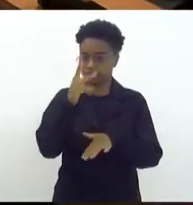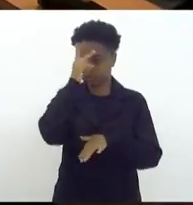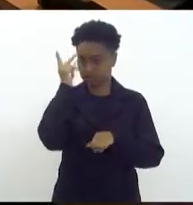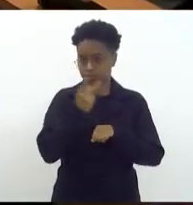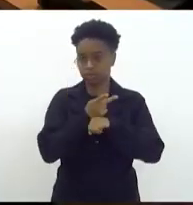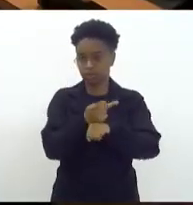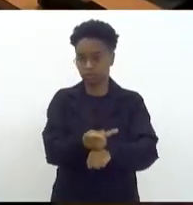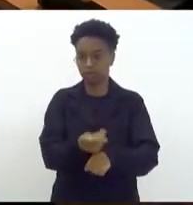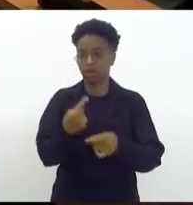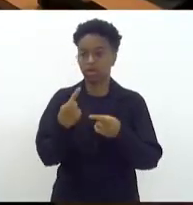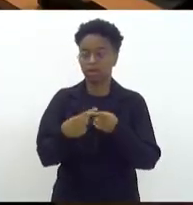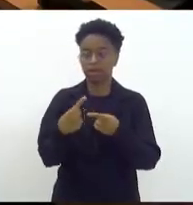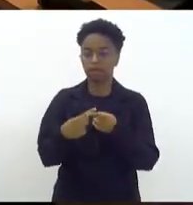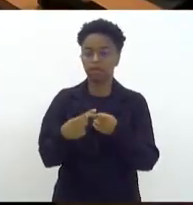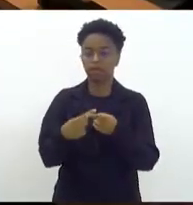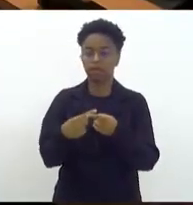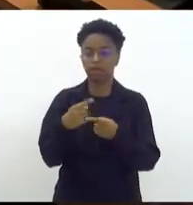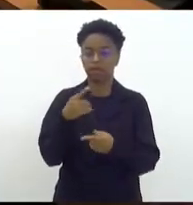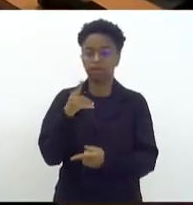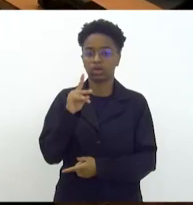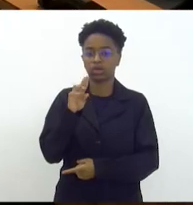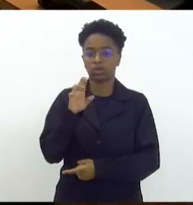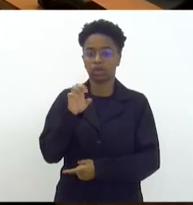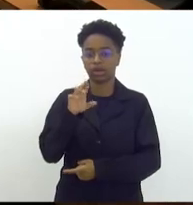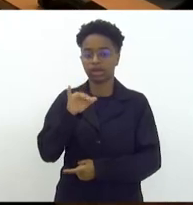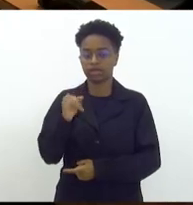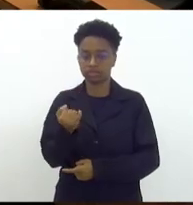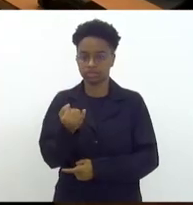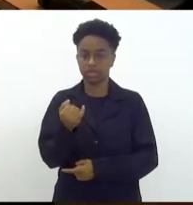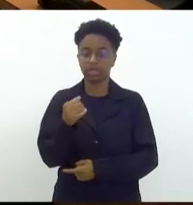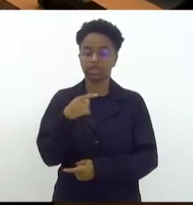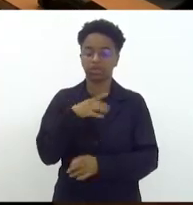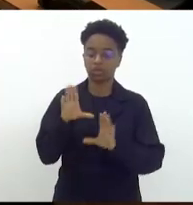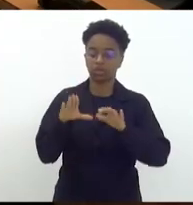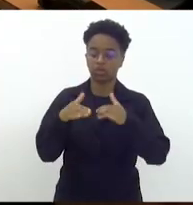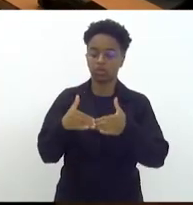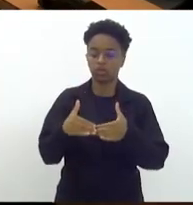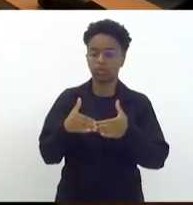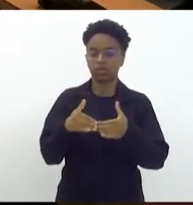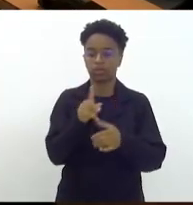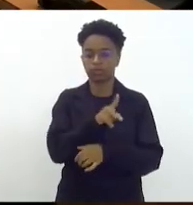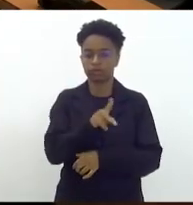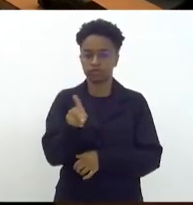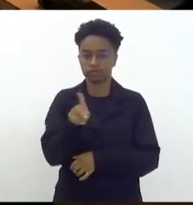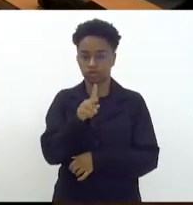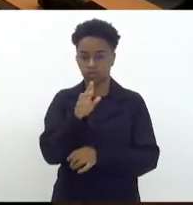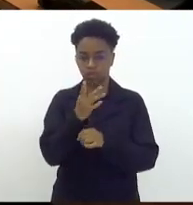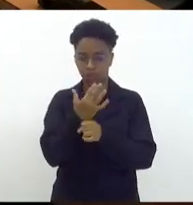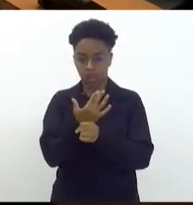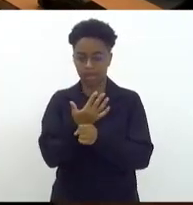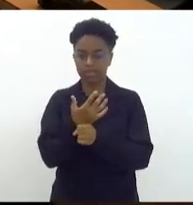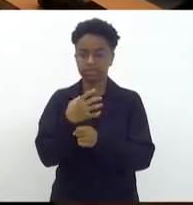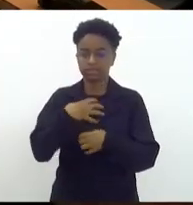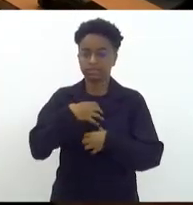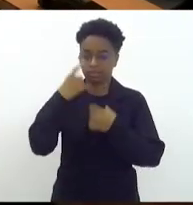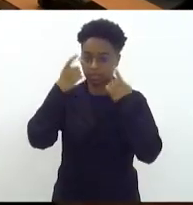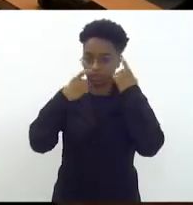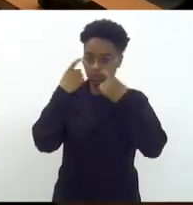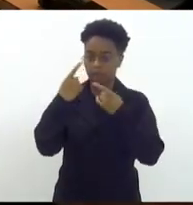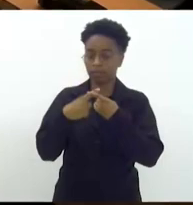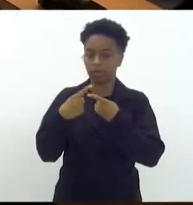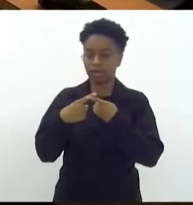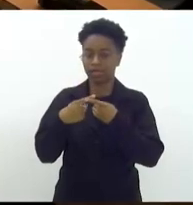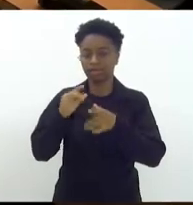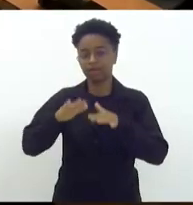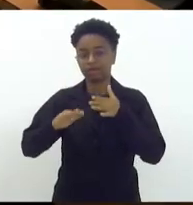pelas do UERJ, a Associação de Docentes da UERJ, preocupadíssimos com uma possível suspensão de uma